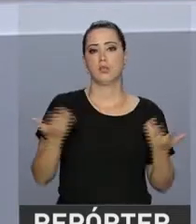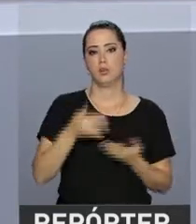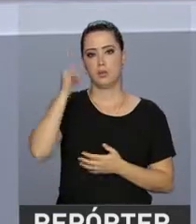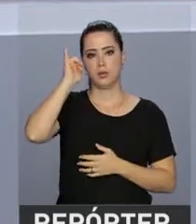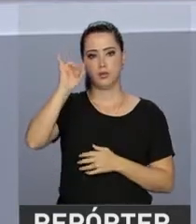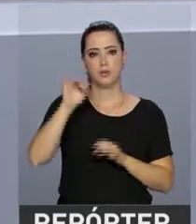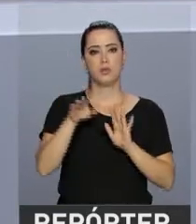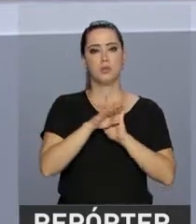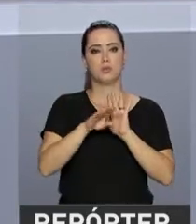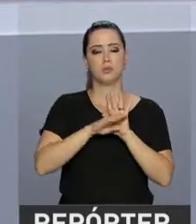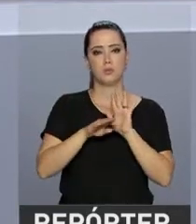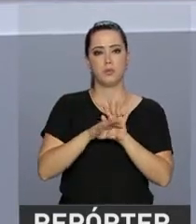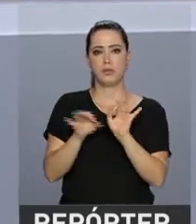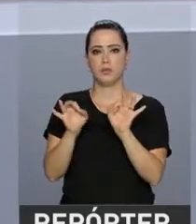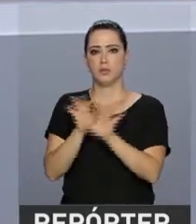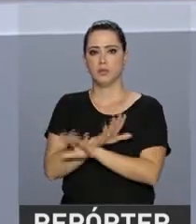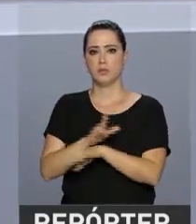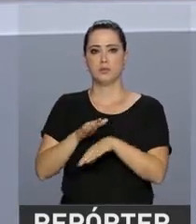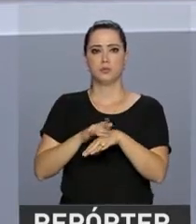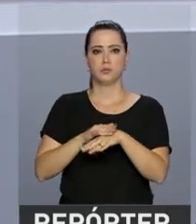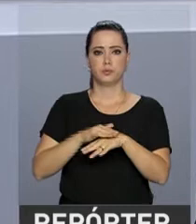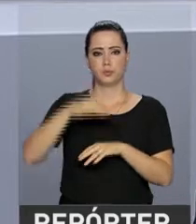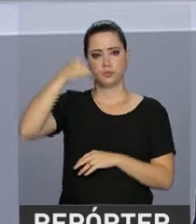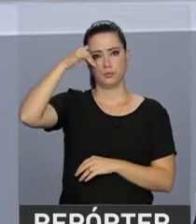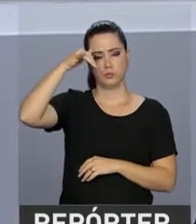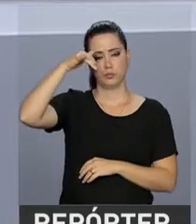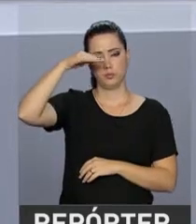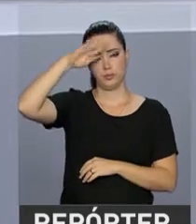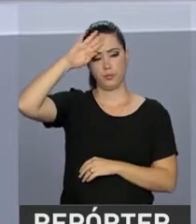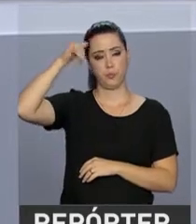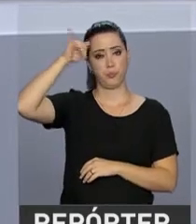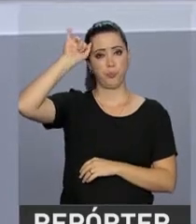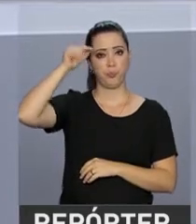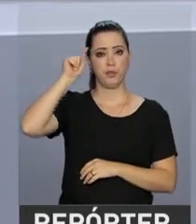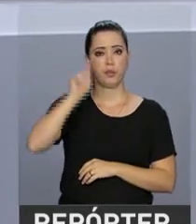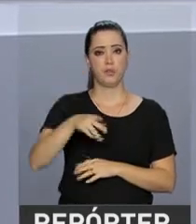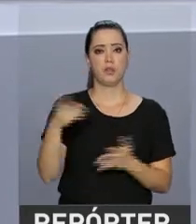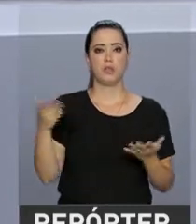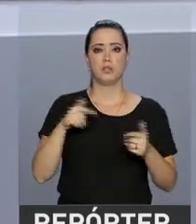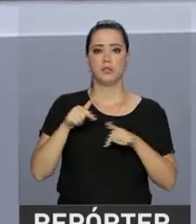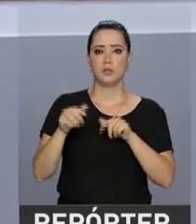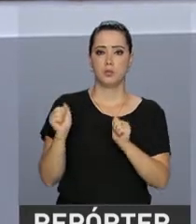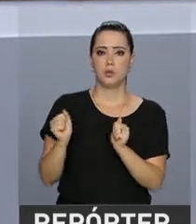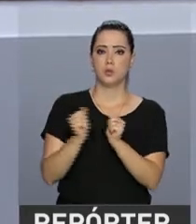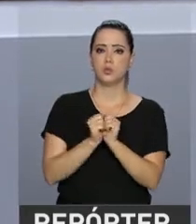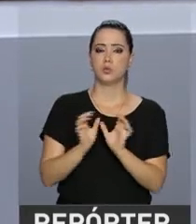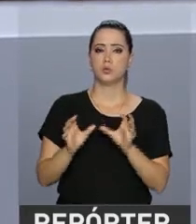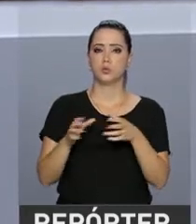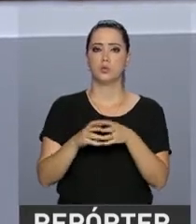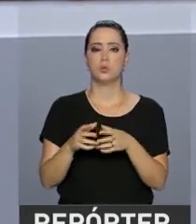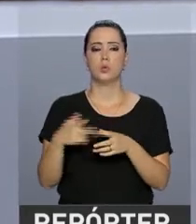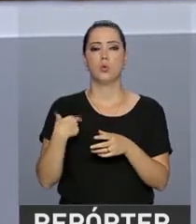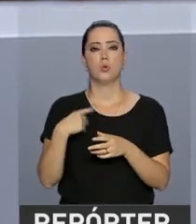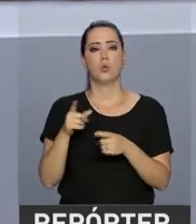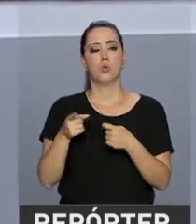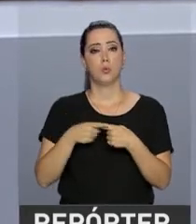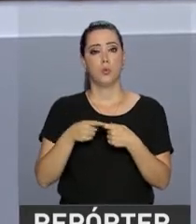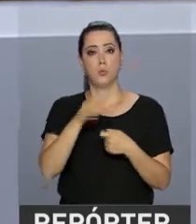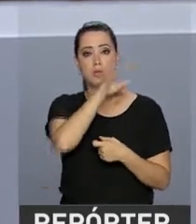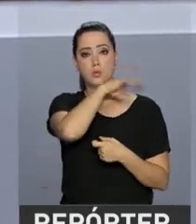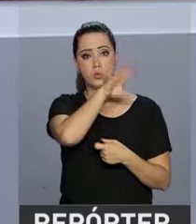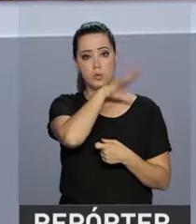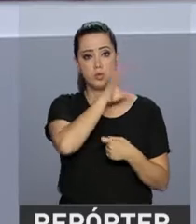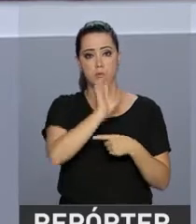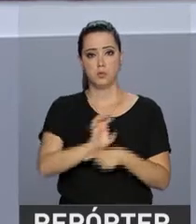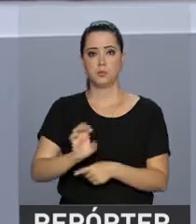com o Programa Nacional de Erradicação e Prevenção contra a Febre Afetosa e atua em parceria com os serviços veterinários estaduais